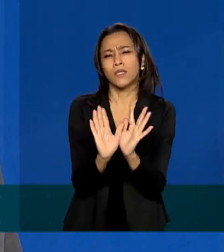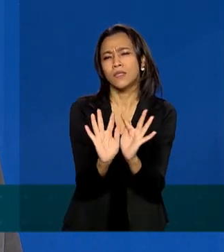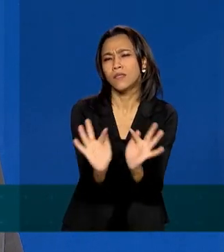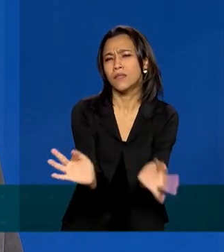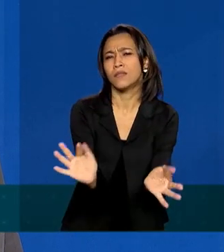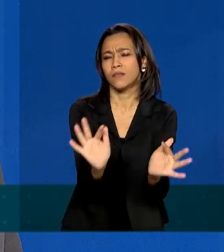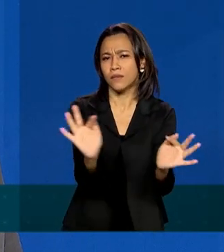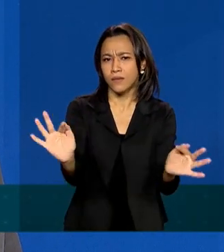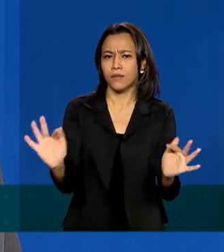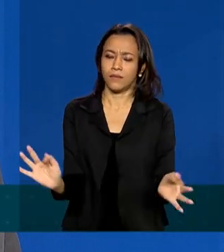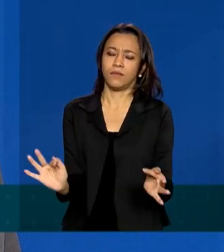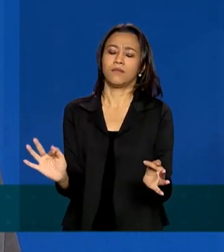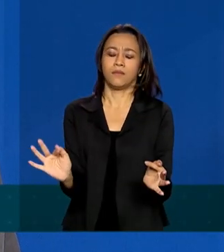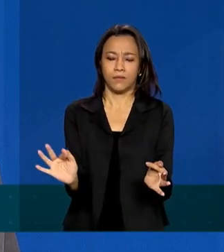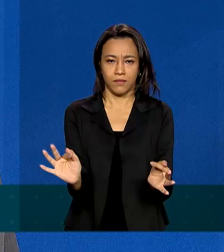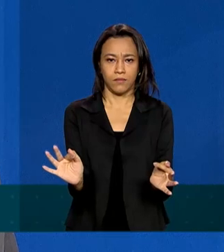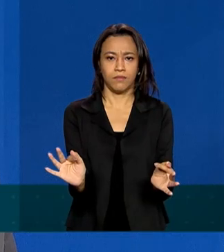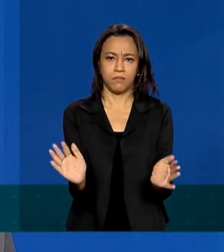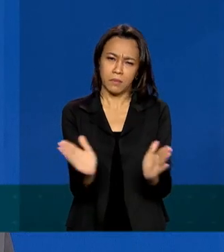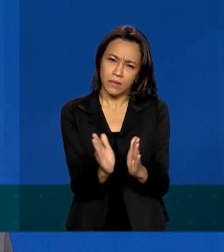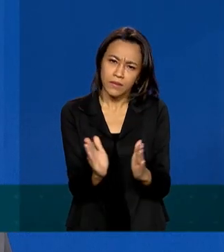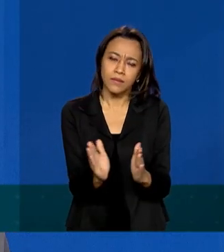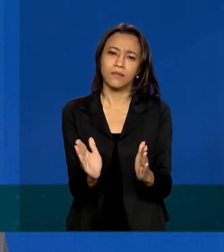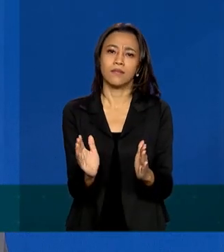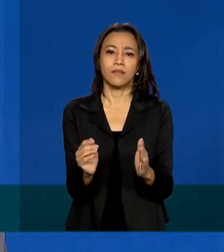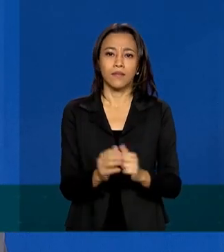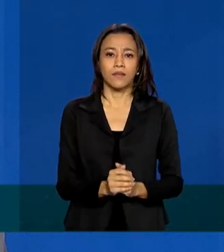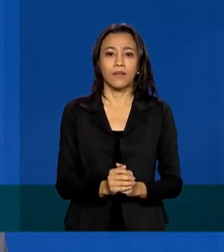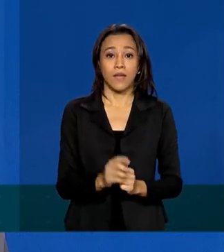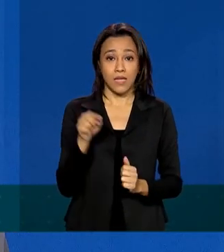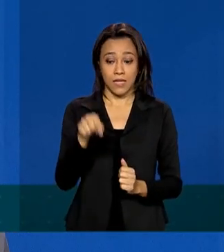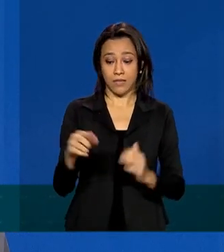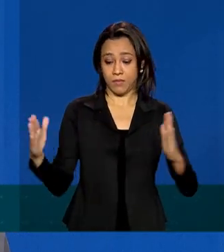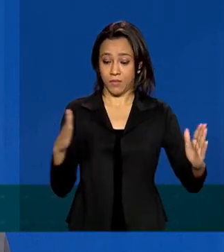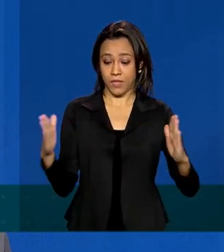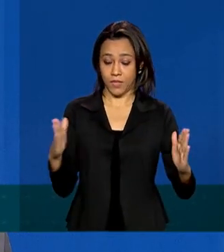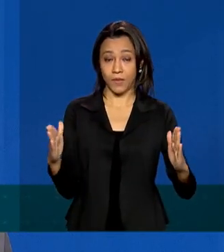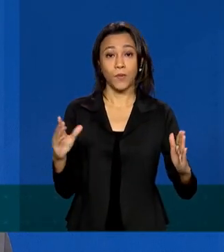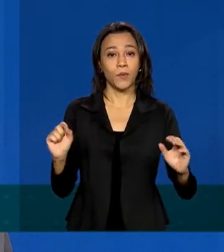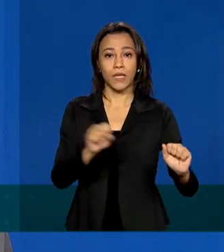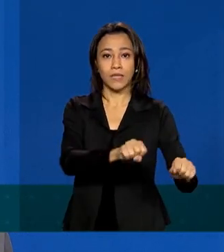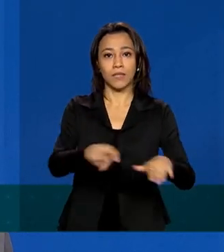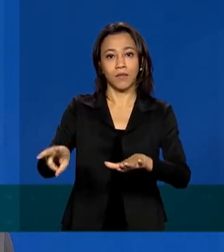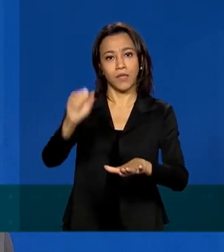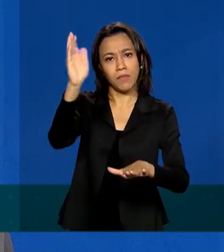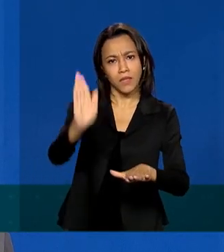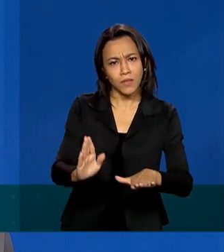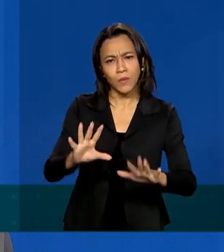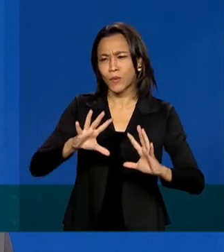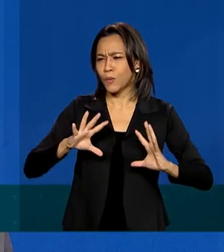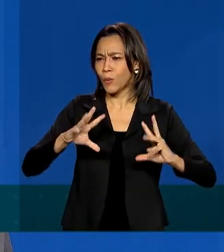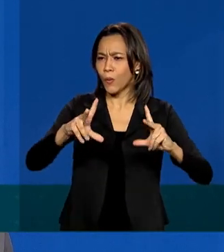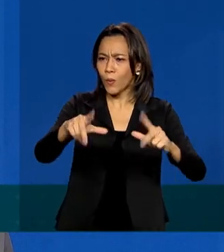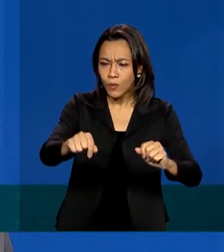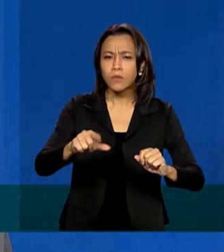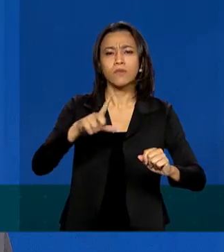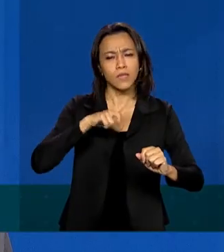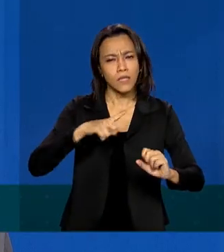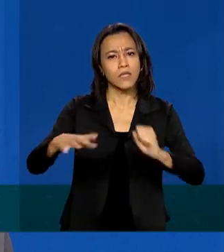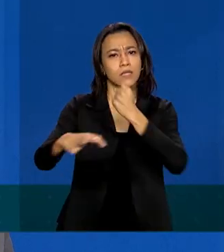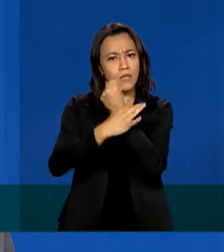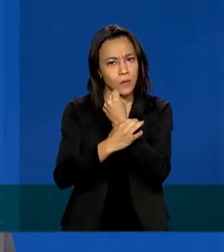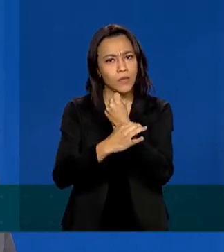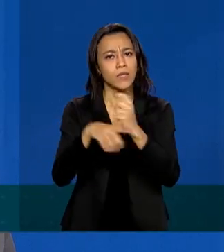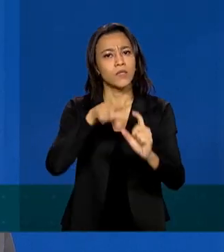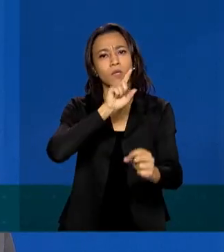o mote da Semana Brasil será todos juntos com segurança para a